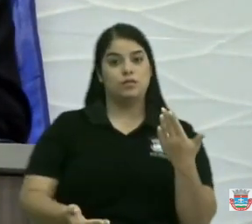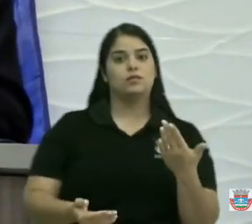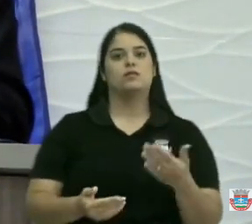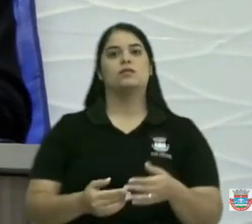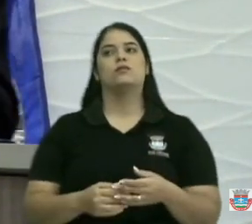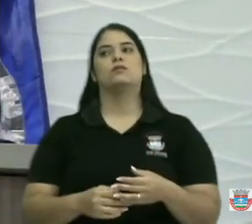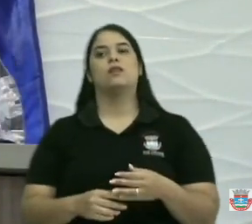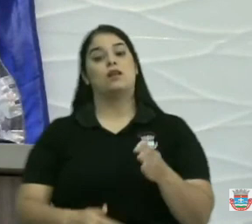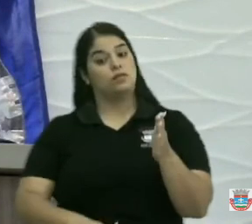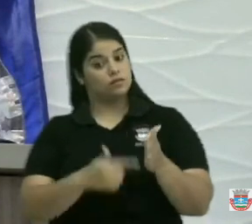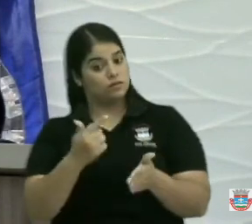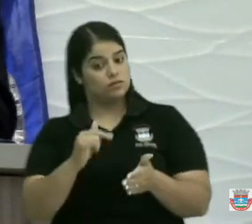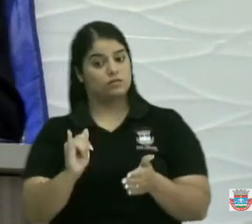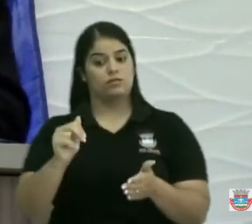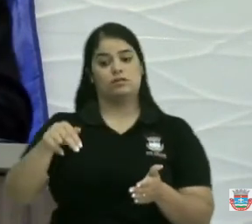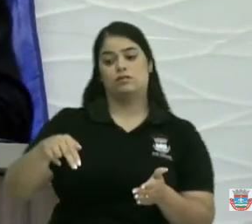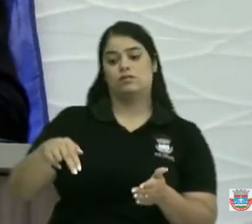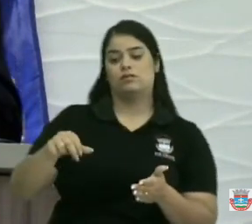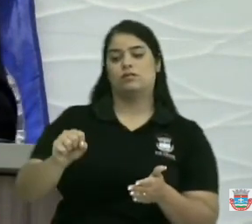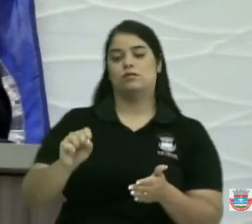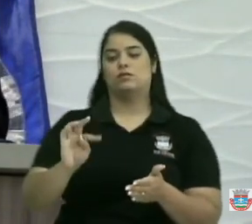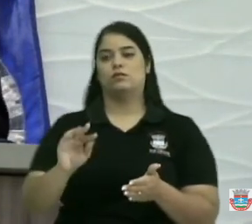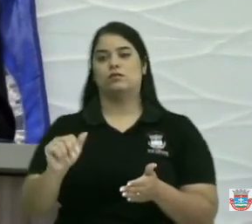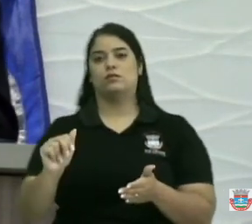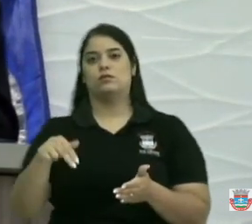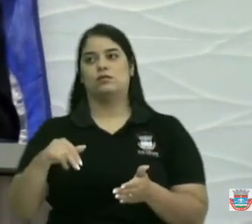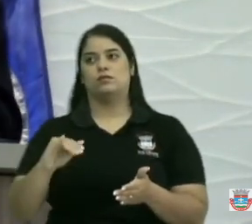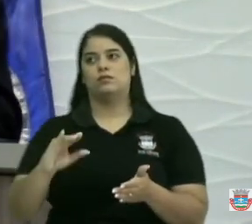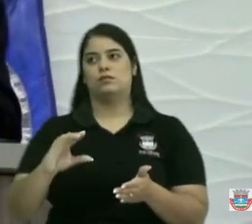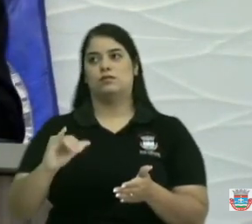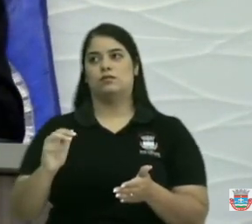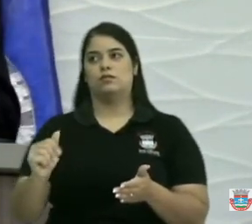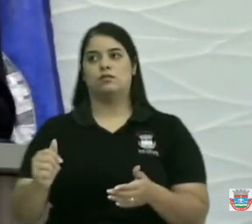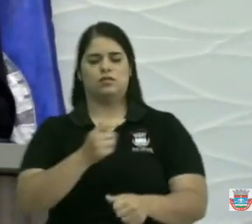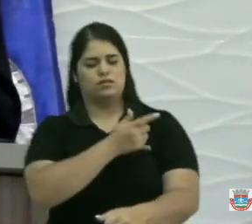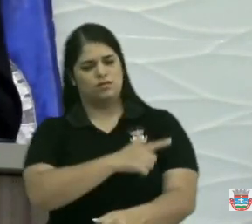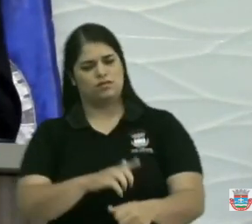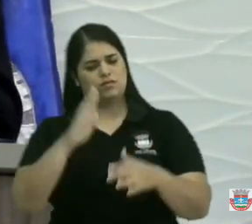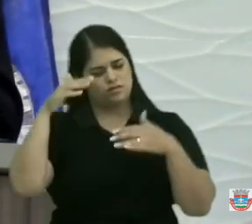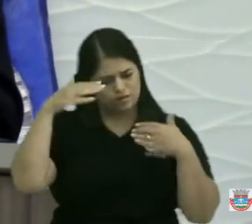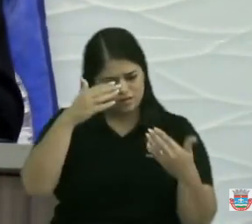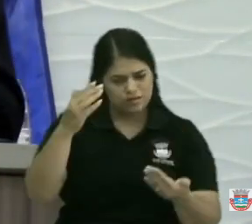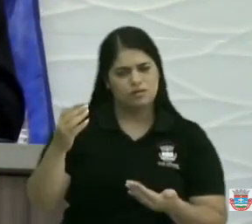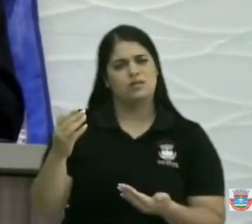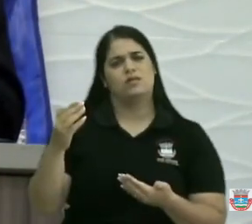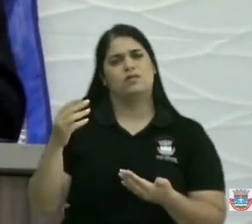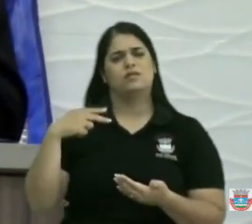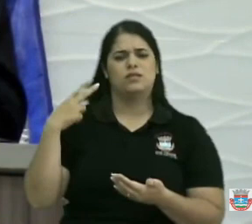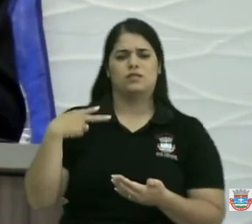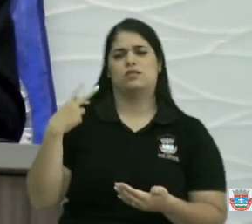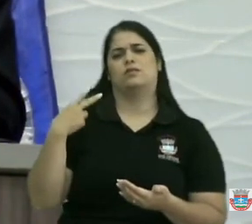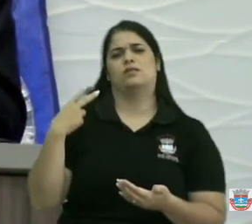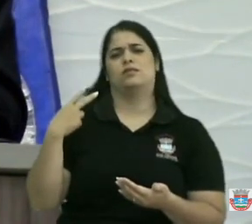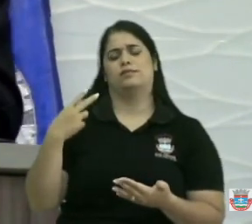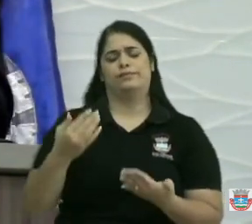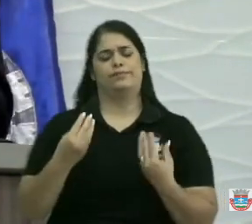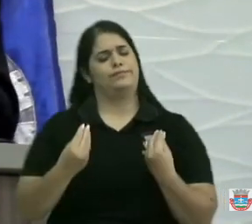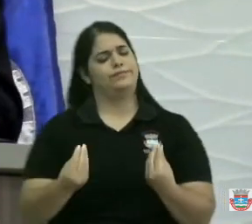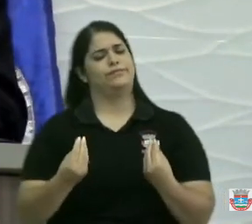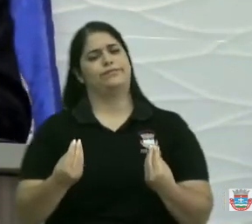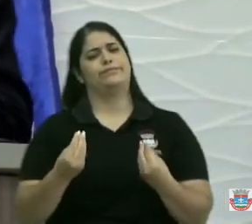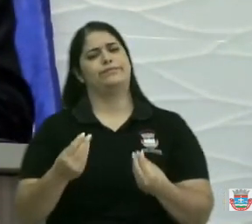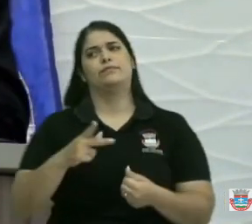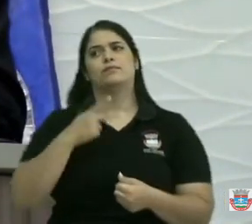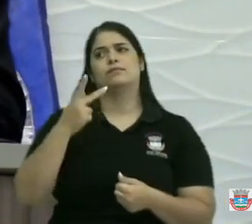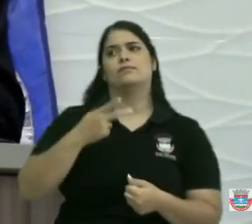segunda instância. Vossa Excelência, que disse que isso é honesto. Ô, Vossa Excelência, vereador, pelo amor de Deus, fale a